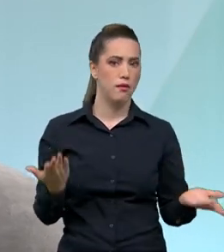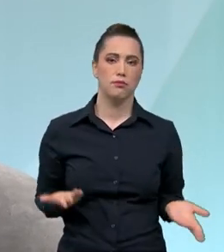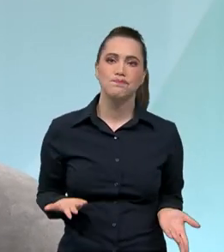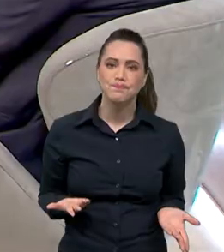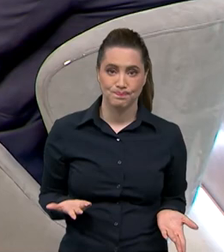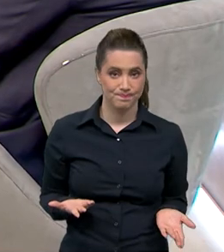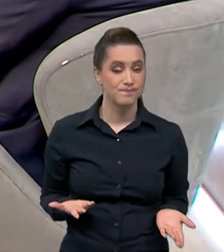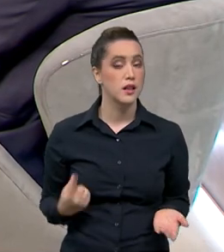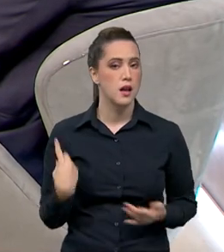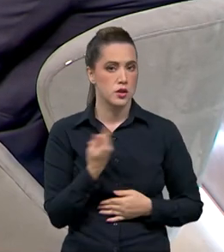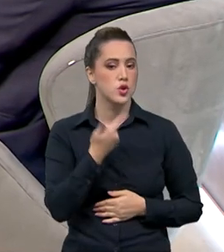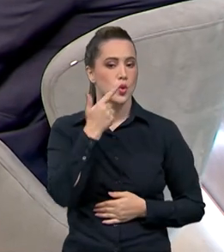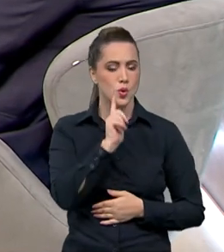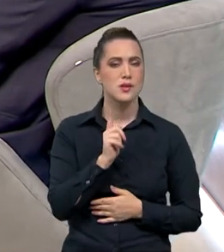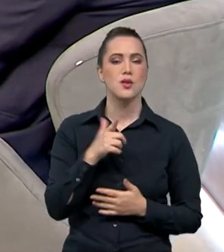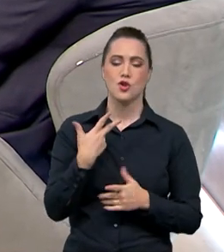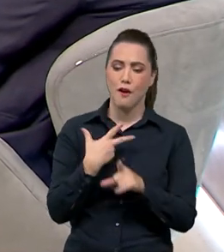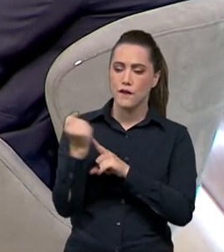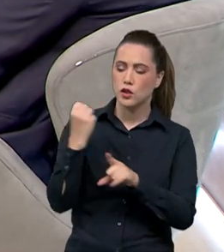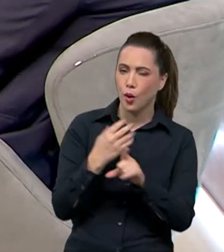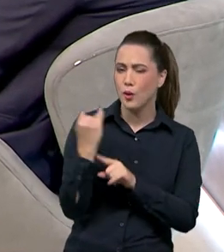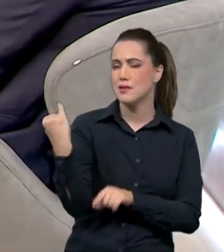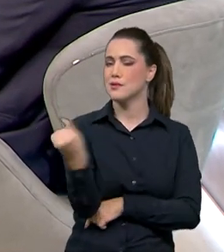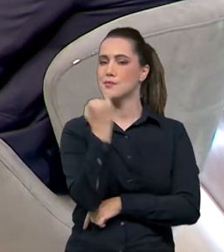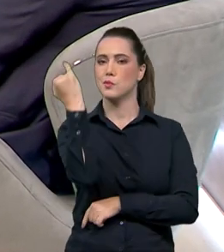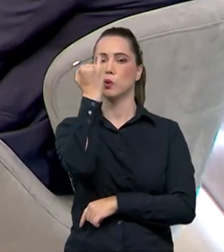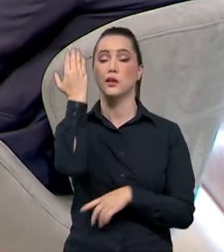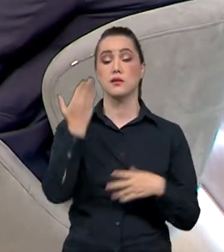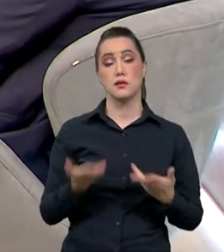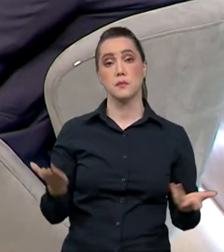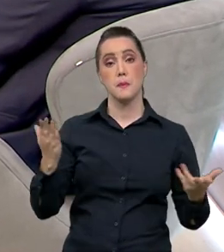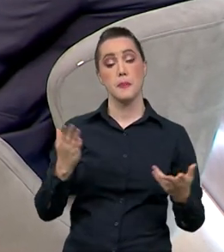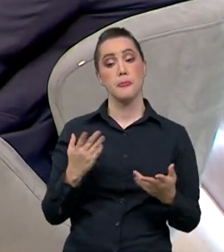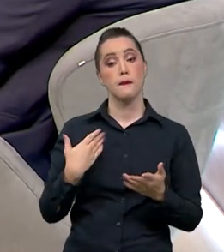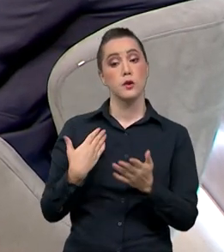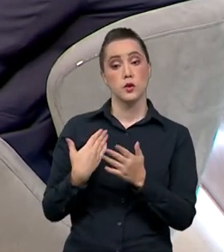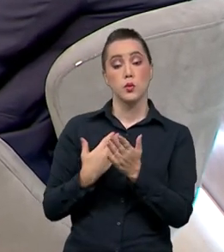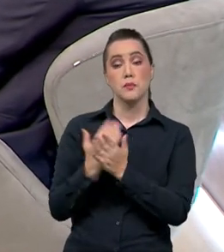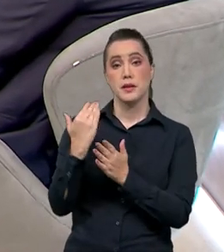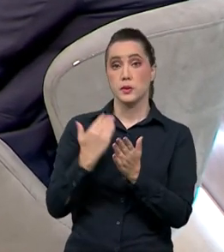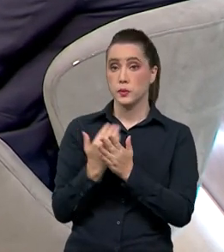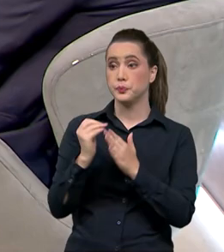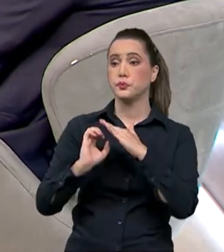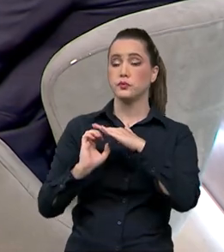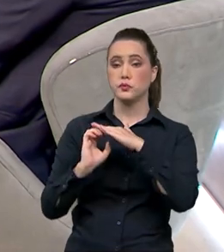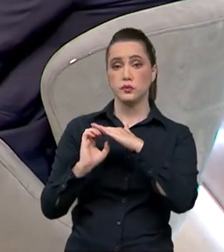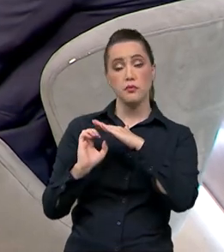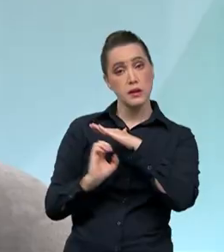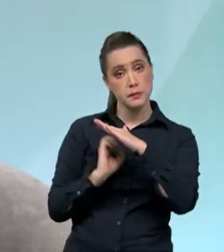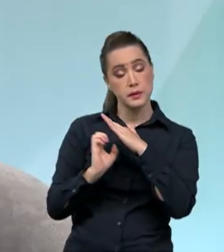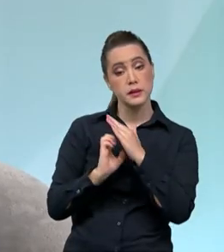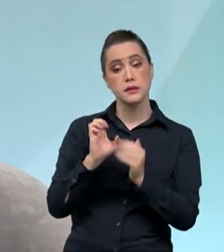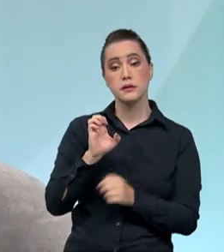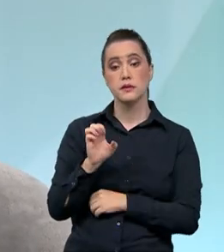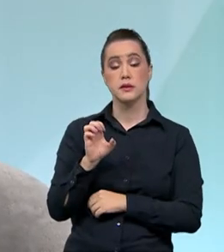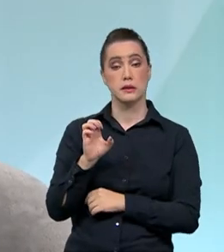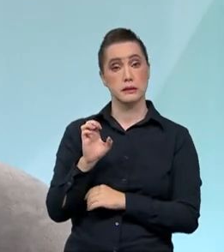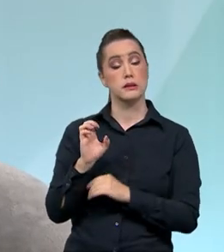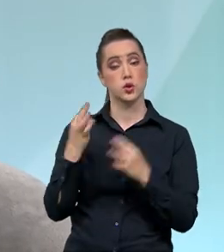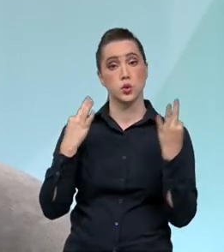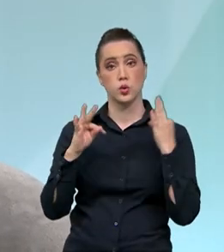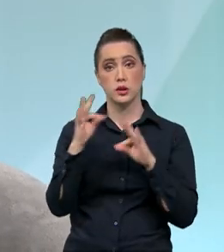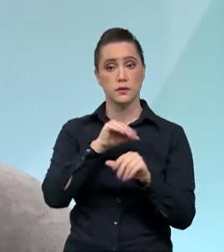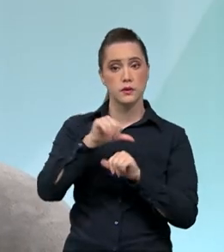já tem conseguido hoje vitórias, assim, significativas, desde que a Embratur foi transformada em agência, sai, como eu disse,